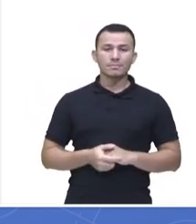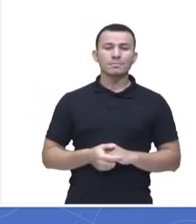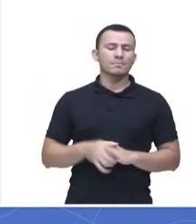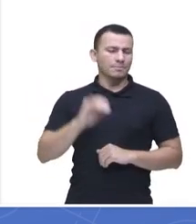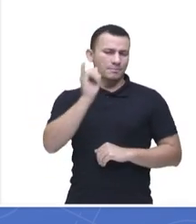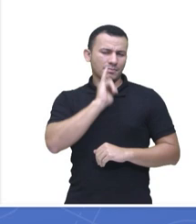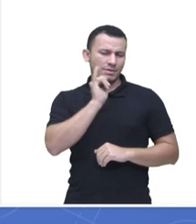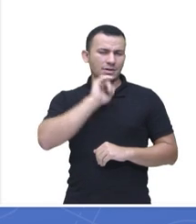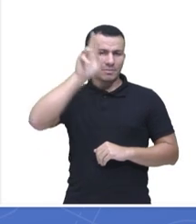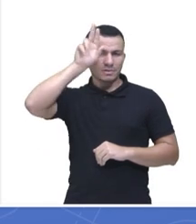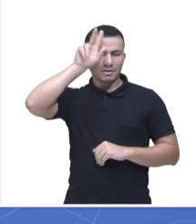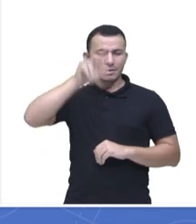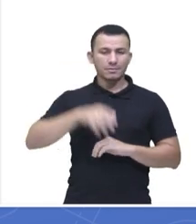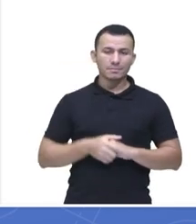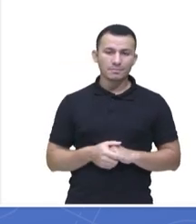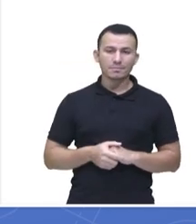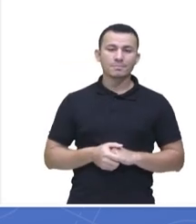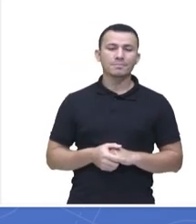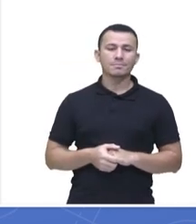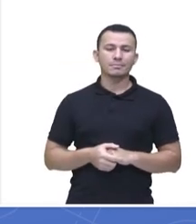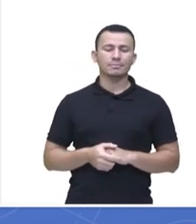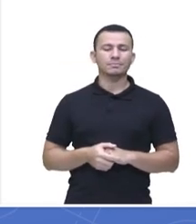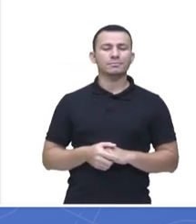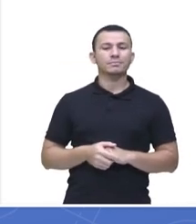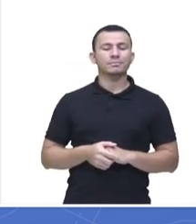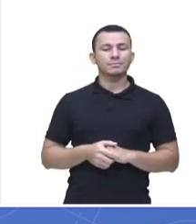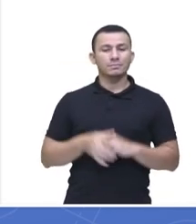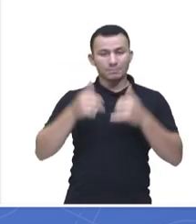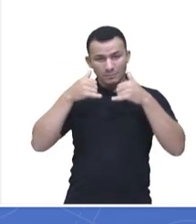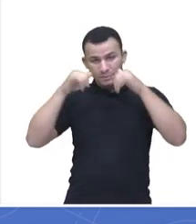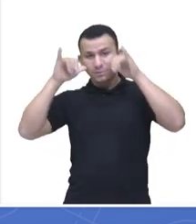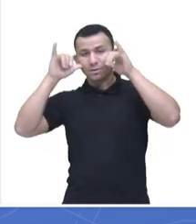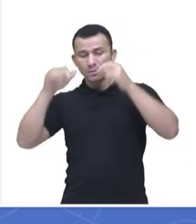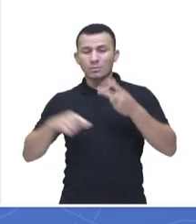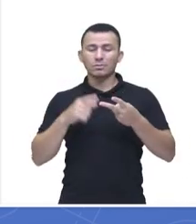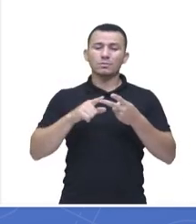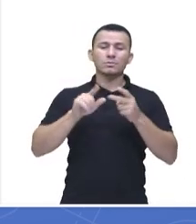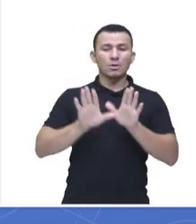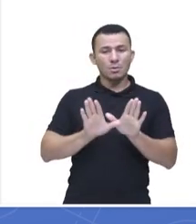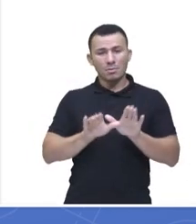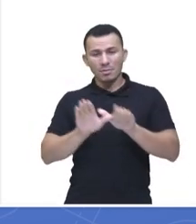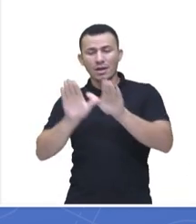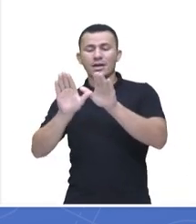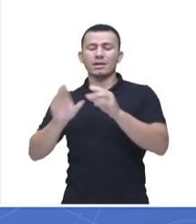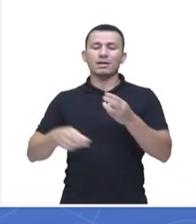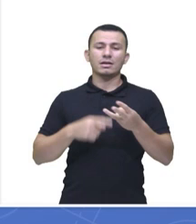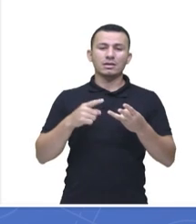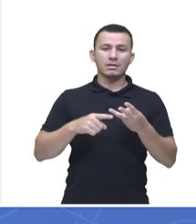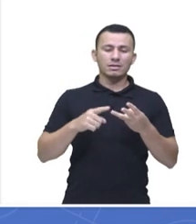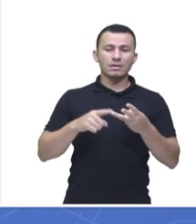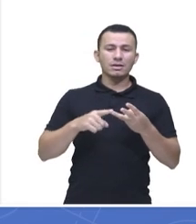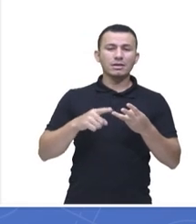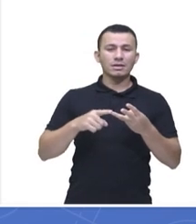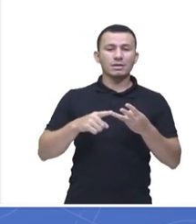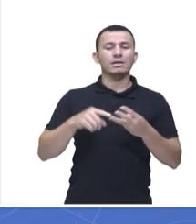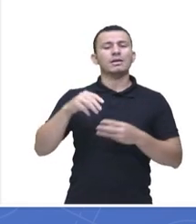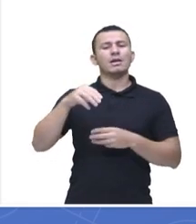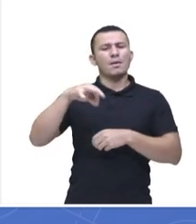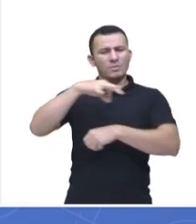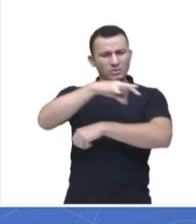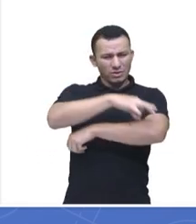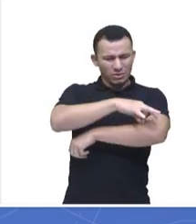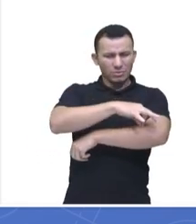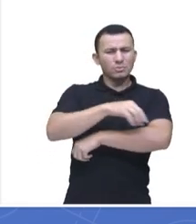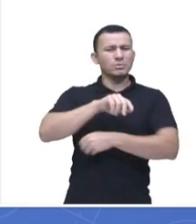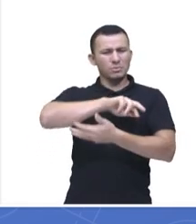Exemplo dos insetos, temos aí os besouros, borboletas, percevejos e mosquitos, tá?